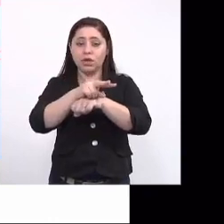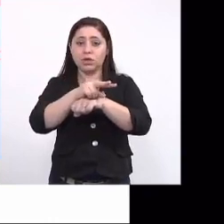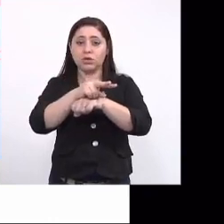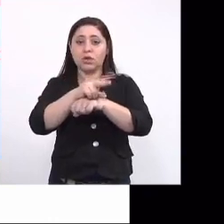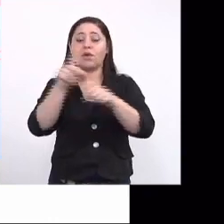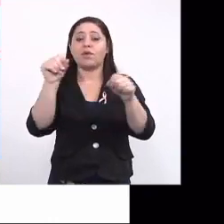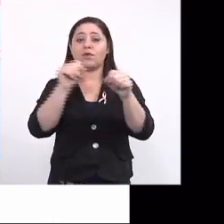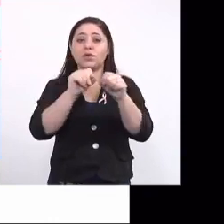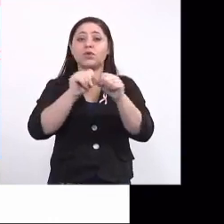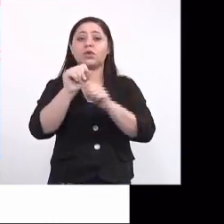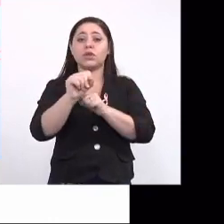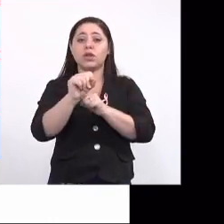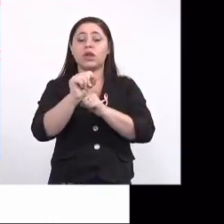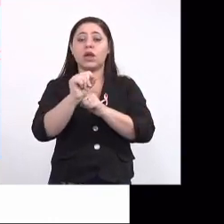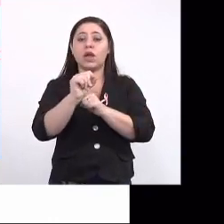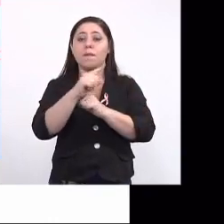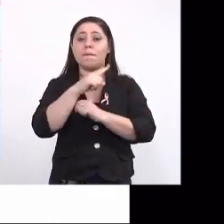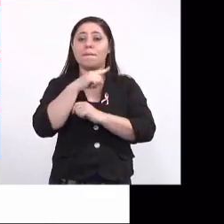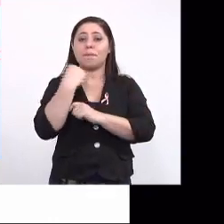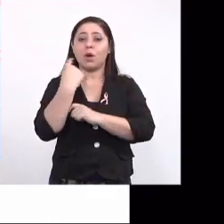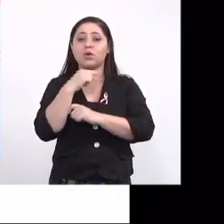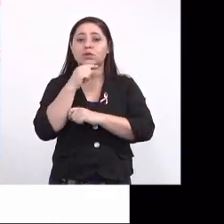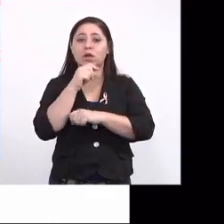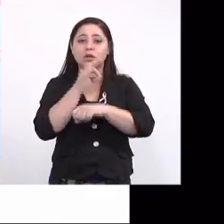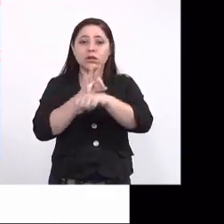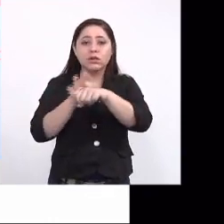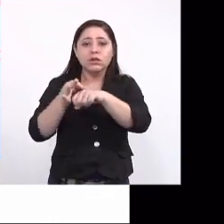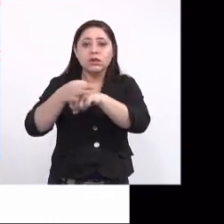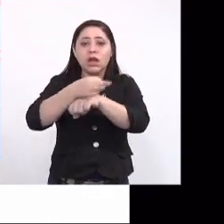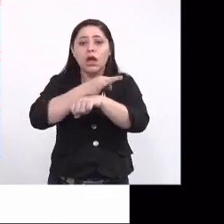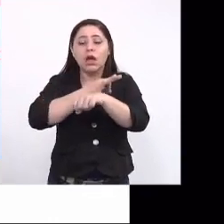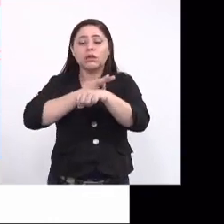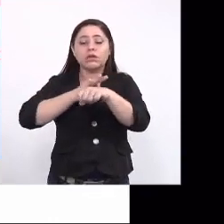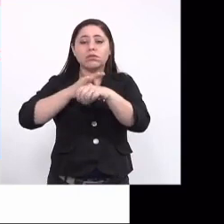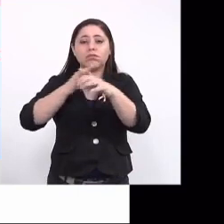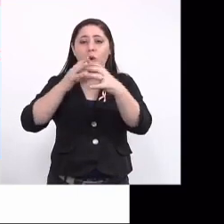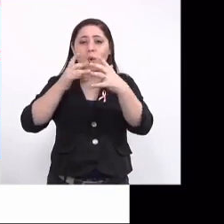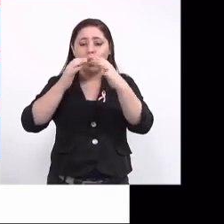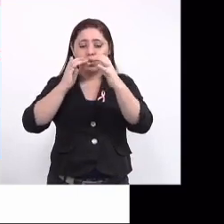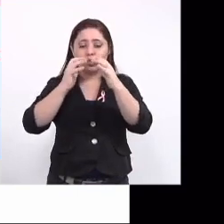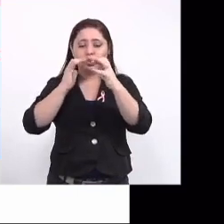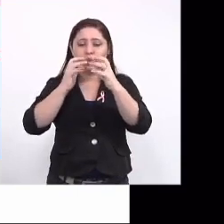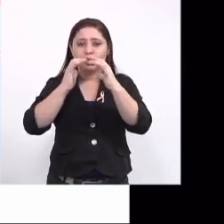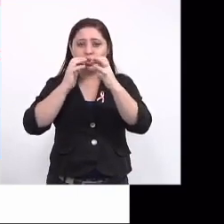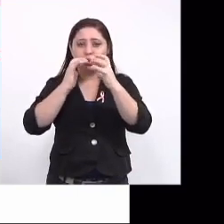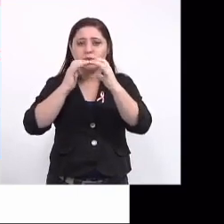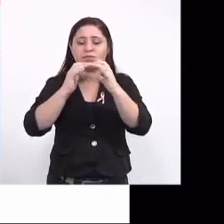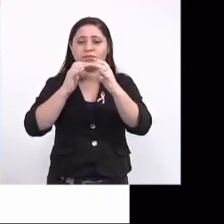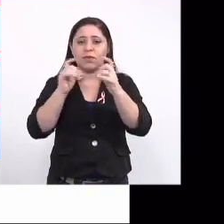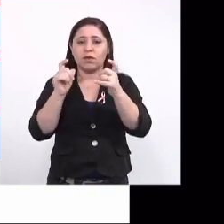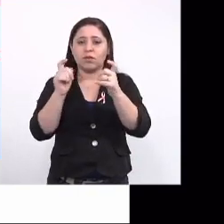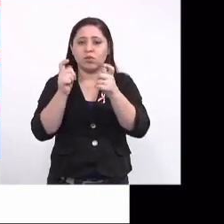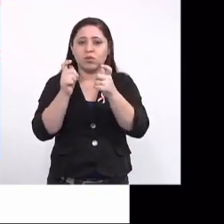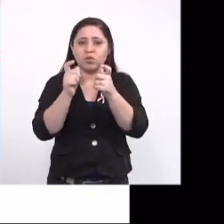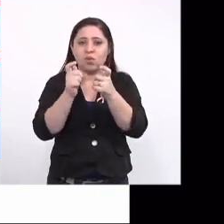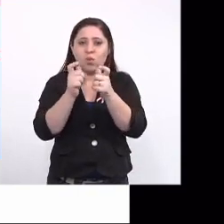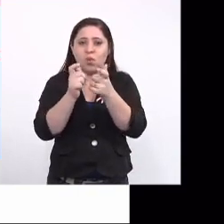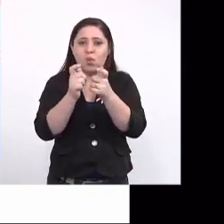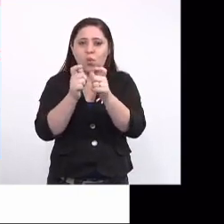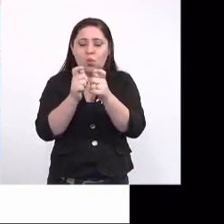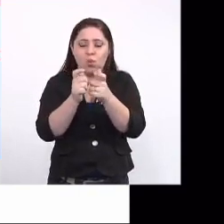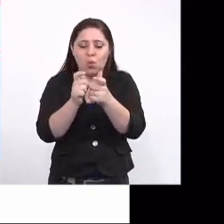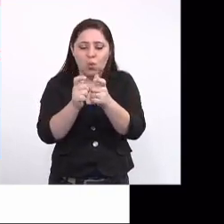ele induziu a autônese, induziu a morte, as células do tecido cerebral. E, com isso, foi diminuindo a massa